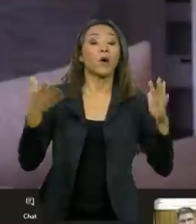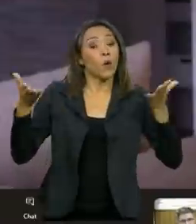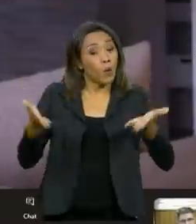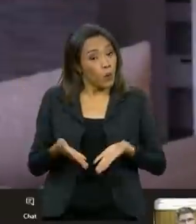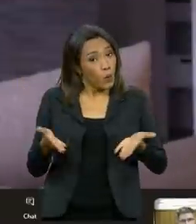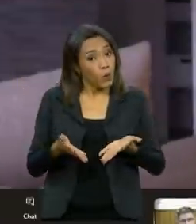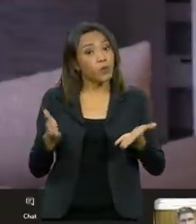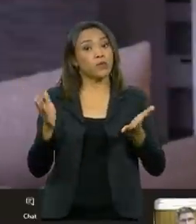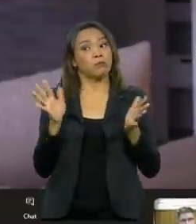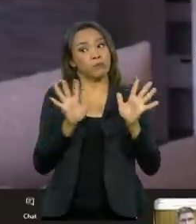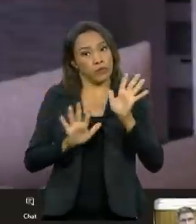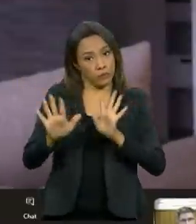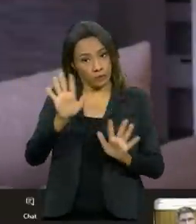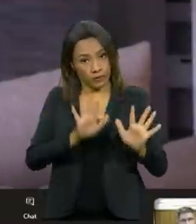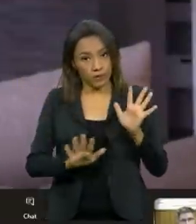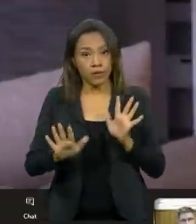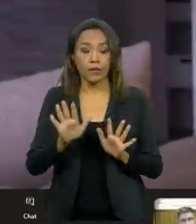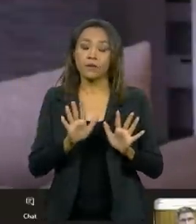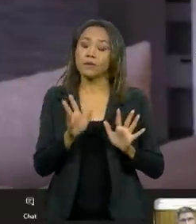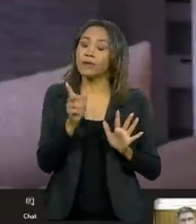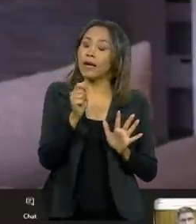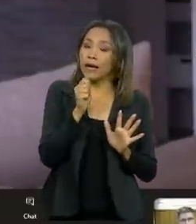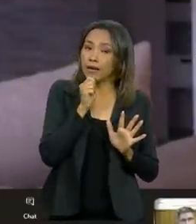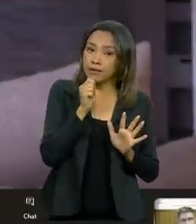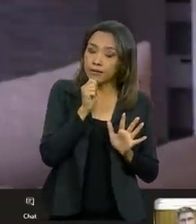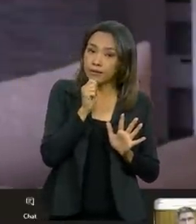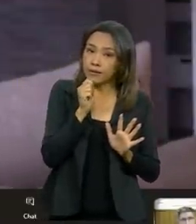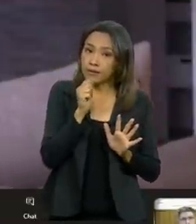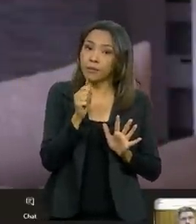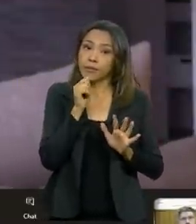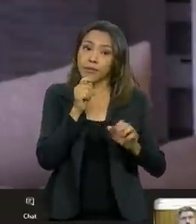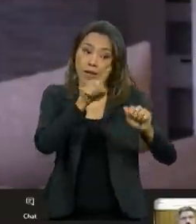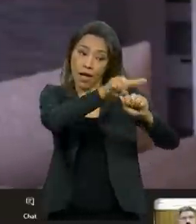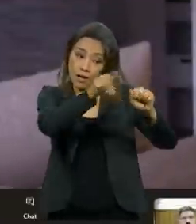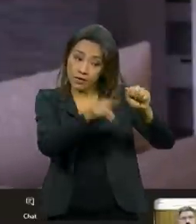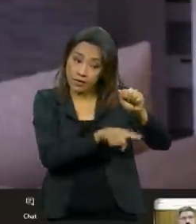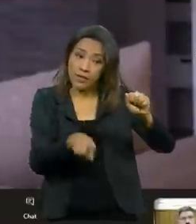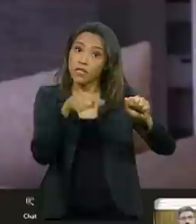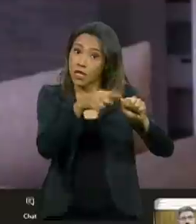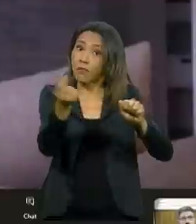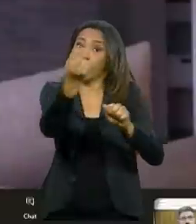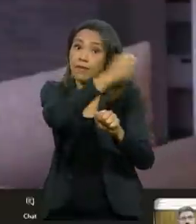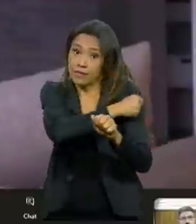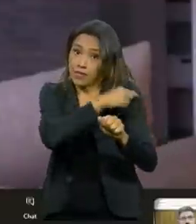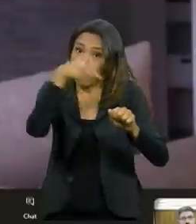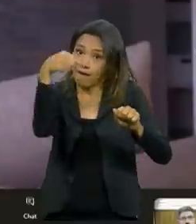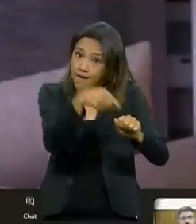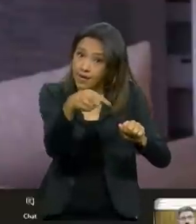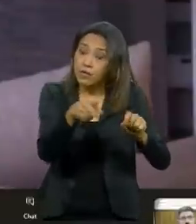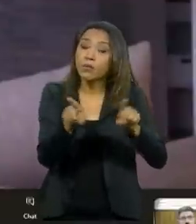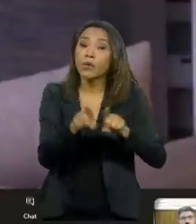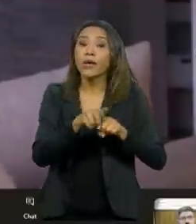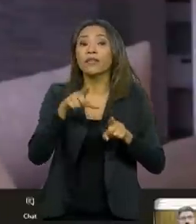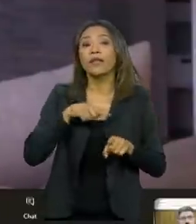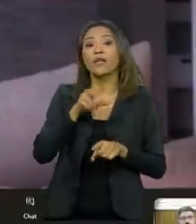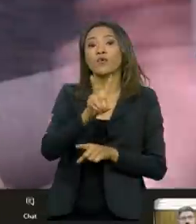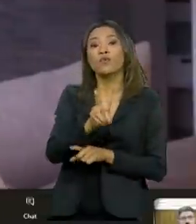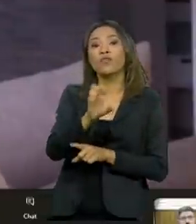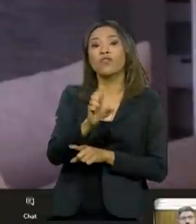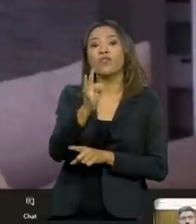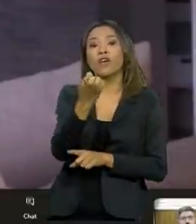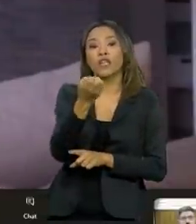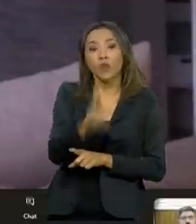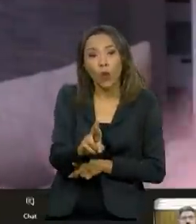a gente não tem a indicação da AstraZeneca para a gestante, porque ela usa um vetor viral,